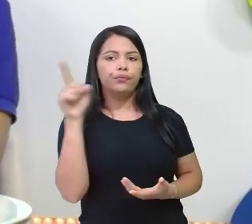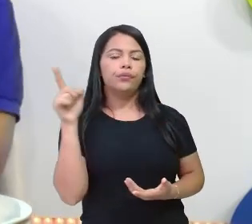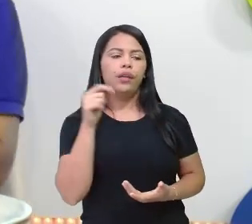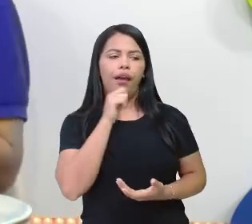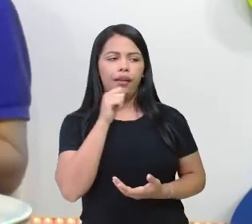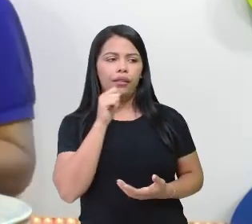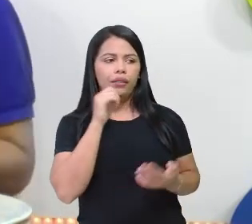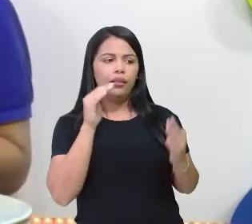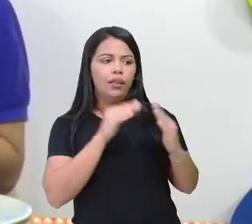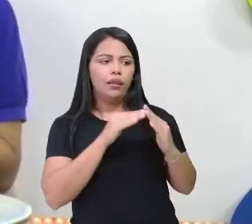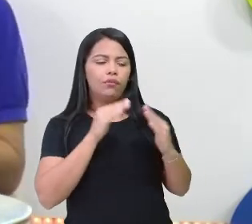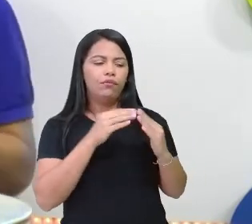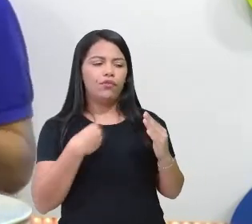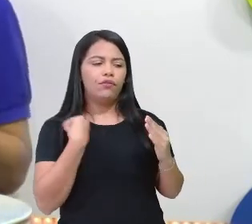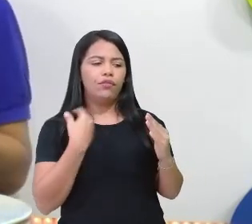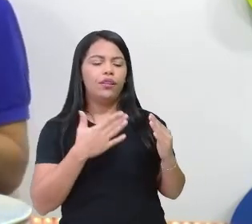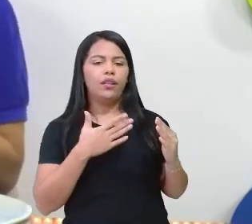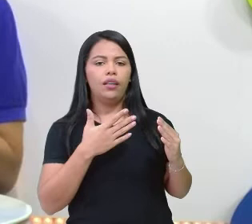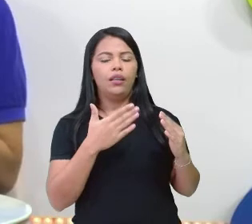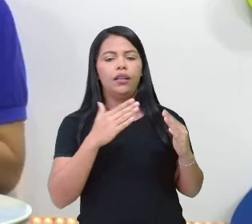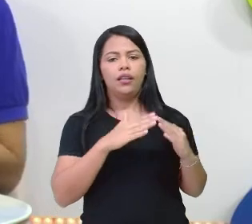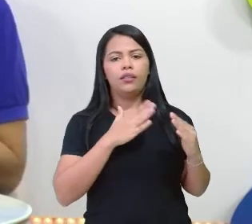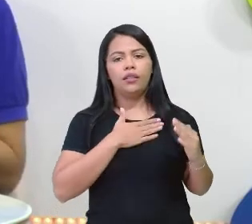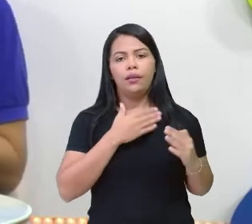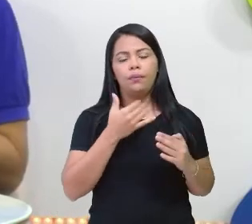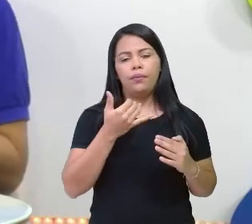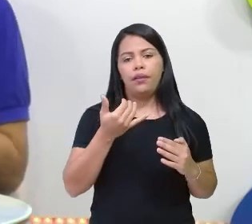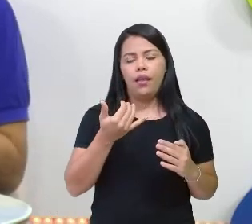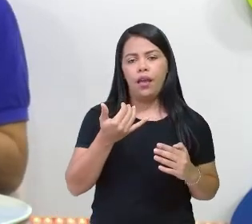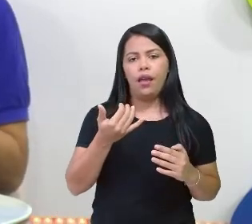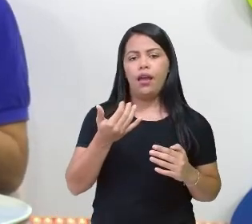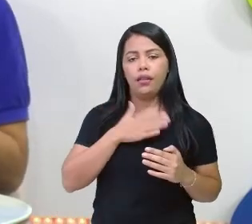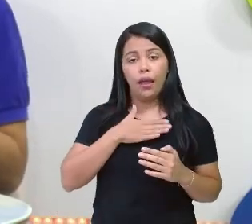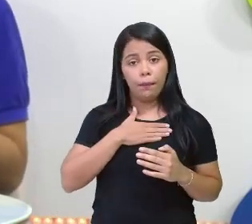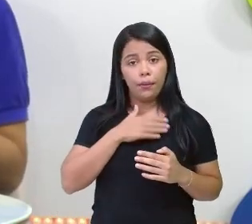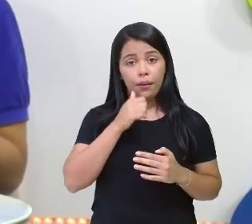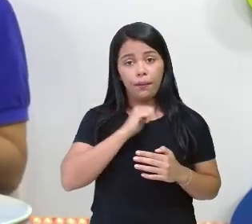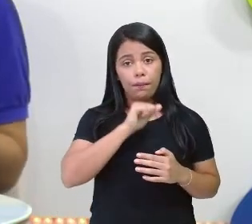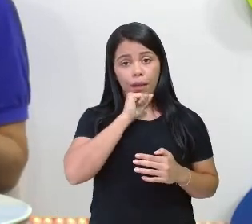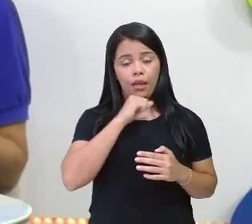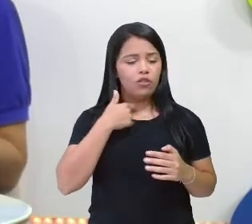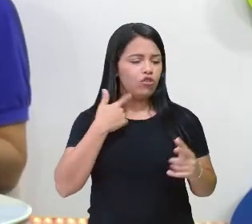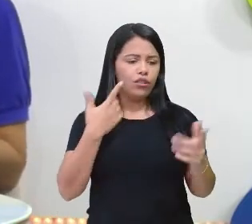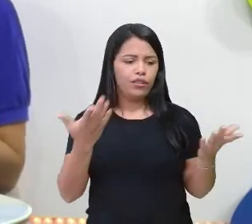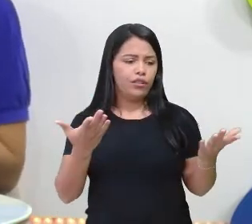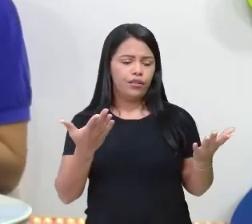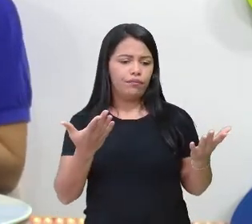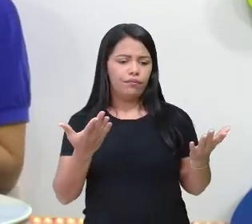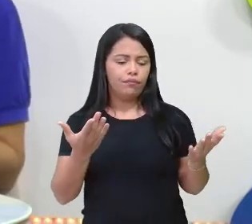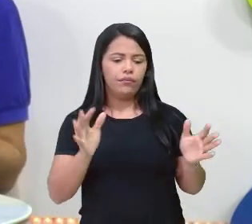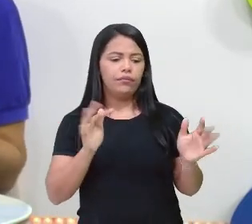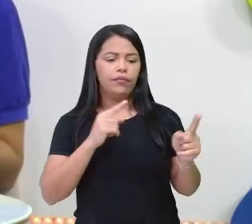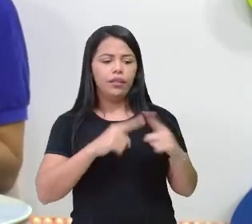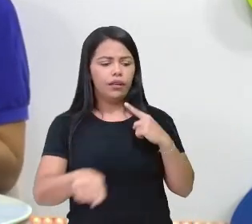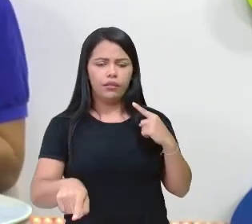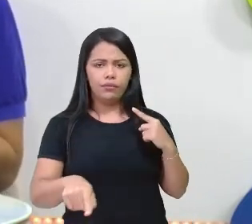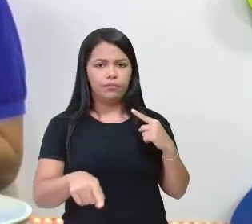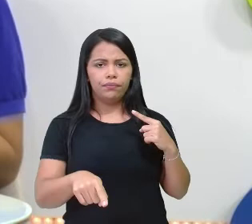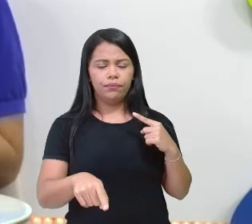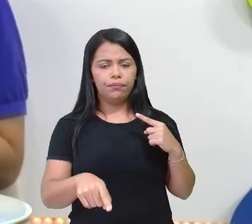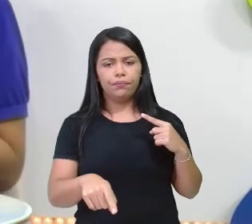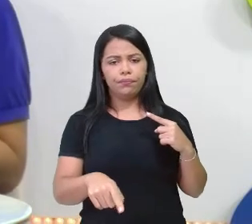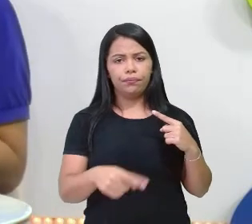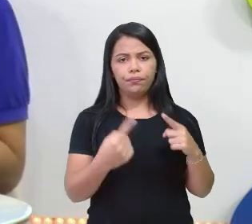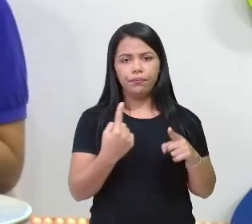ambas tinham celular, né? E também agora, eu morando sozinha, fixo não faz